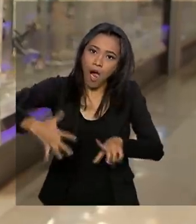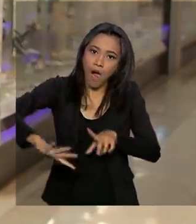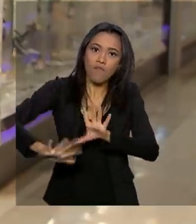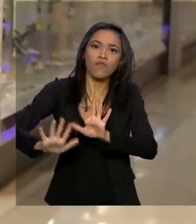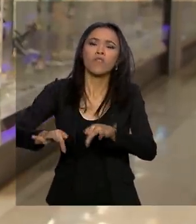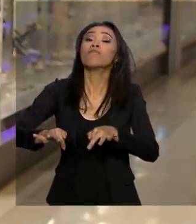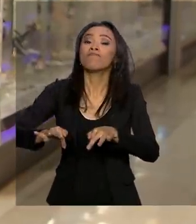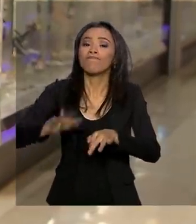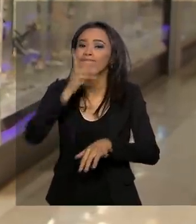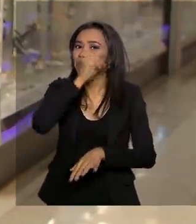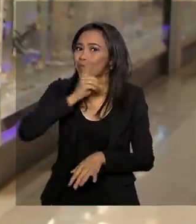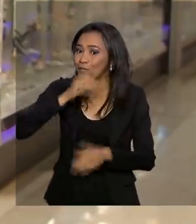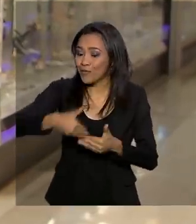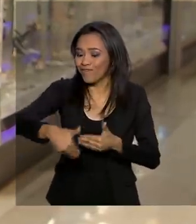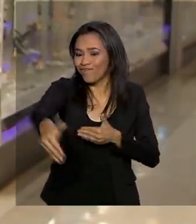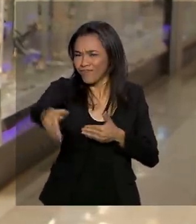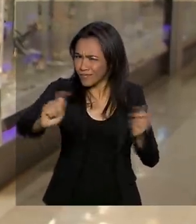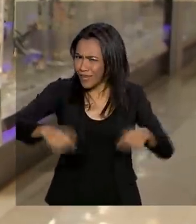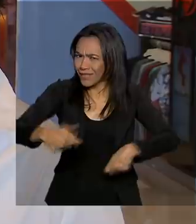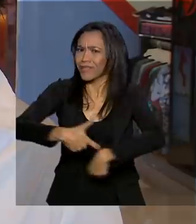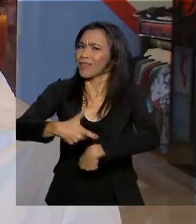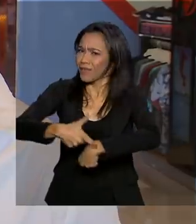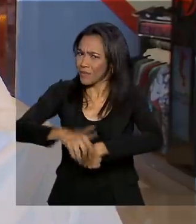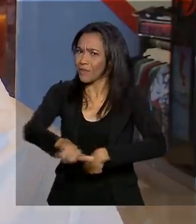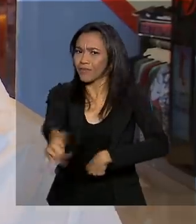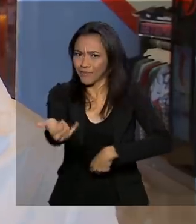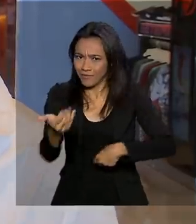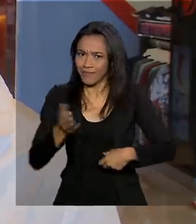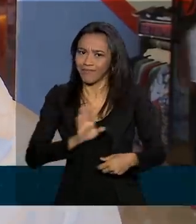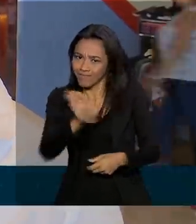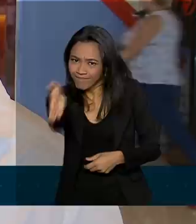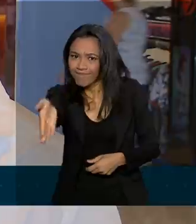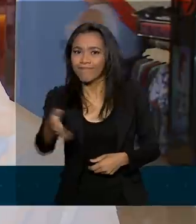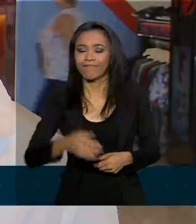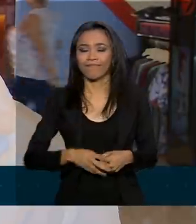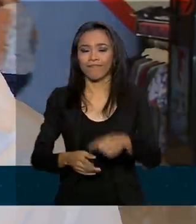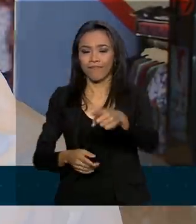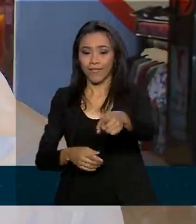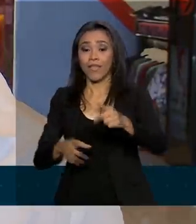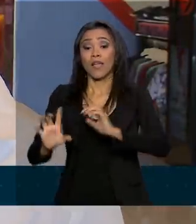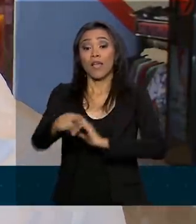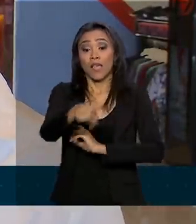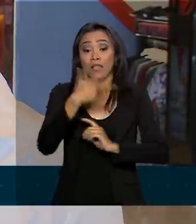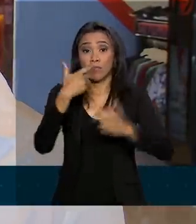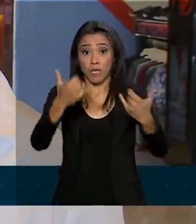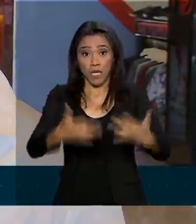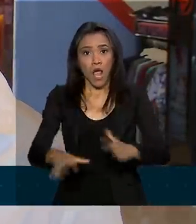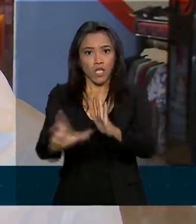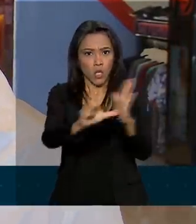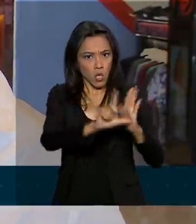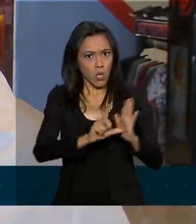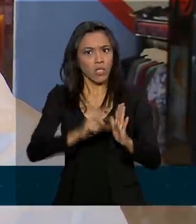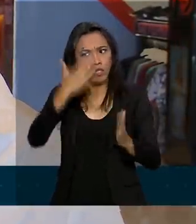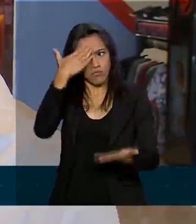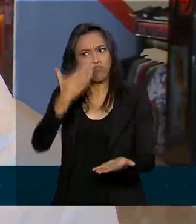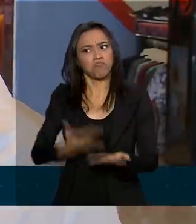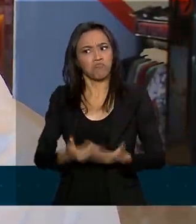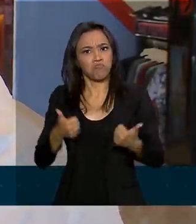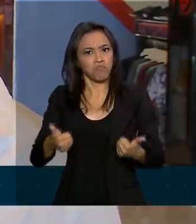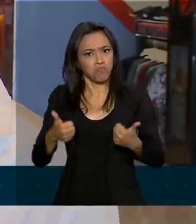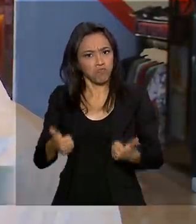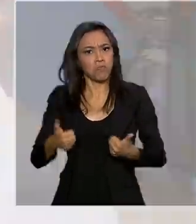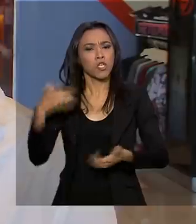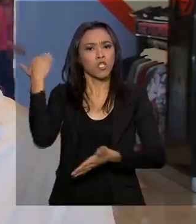domingo, mas ainda dá tempo de aproveitar. Os lojistas acreditaram, aplicaram descontos bem reais,